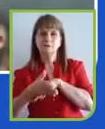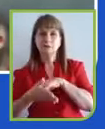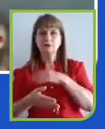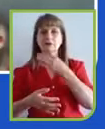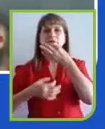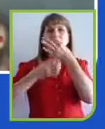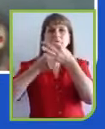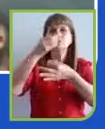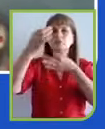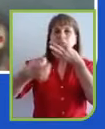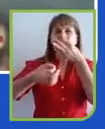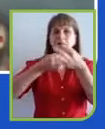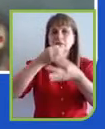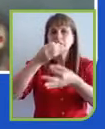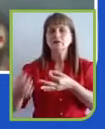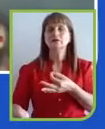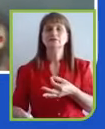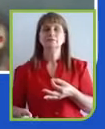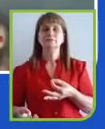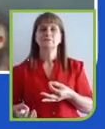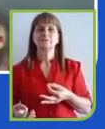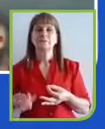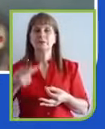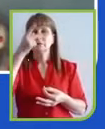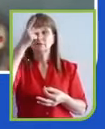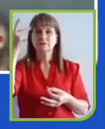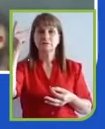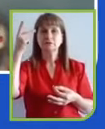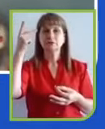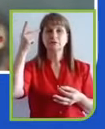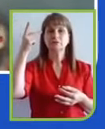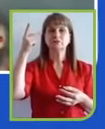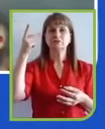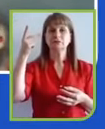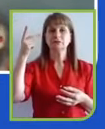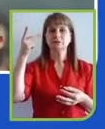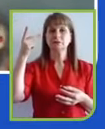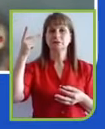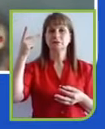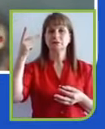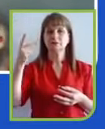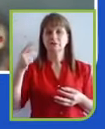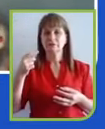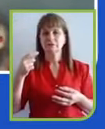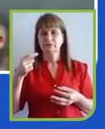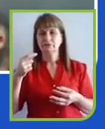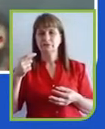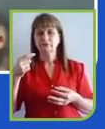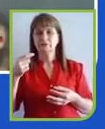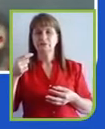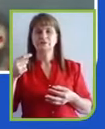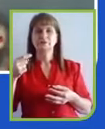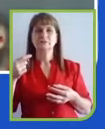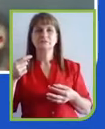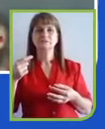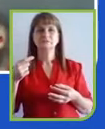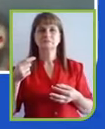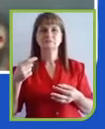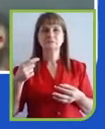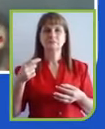Para aqueles que estão recebendo muito pedido aqui, eu vou enfatizar. Esse estudo vai estar à disposição